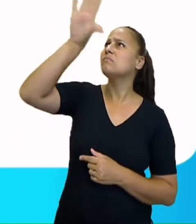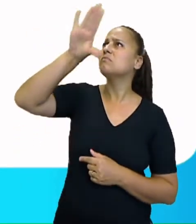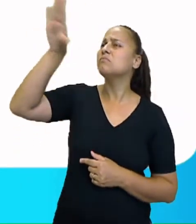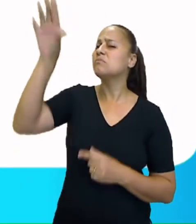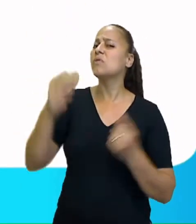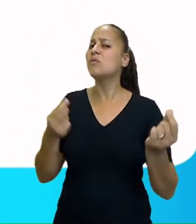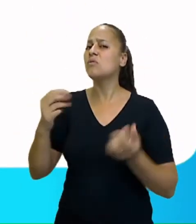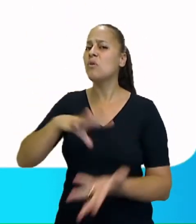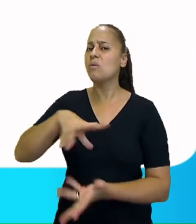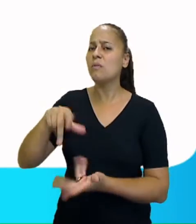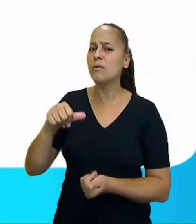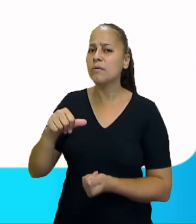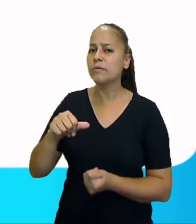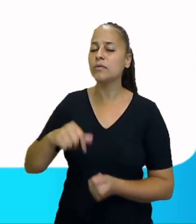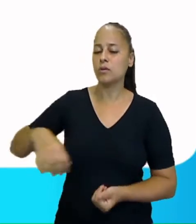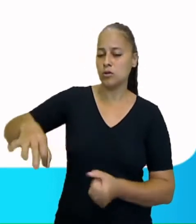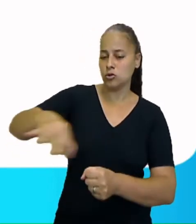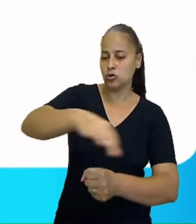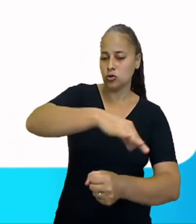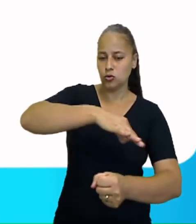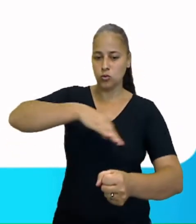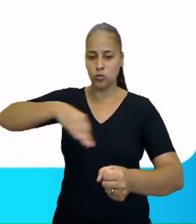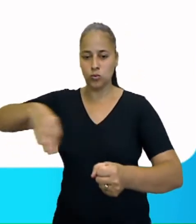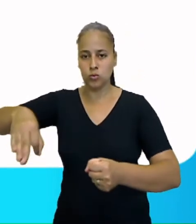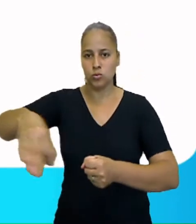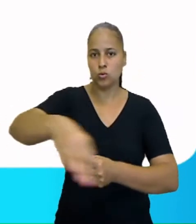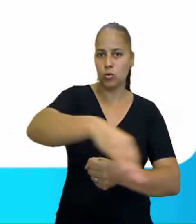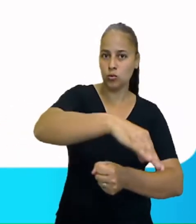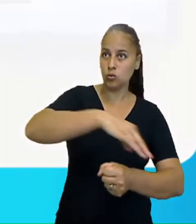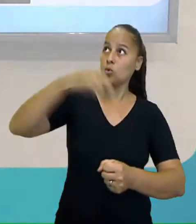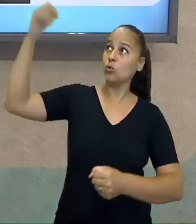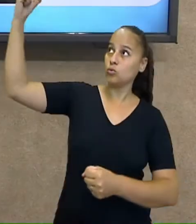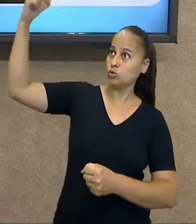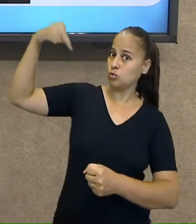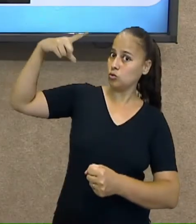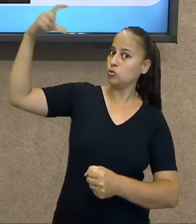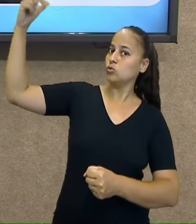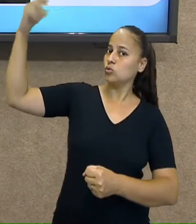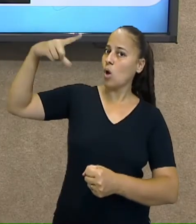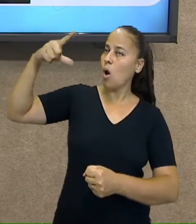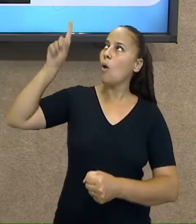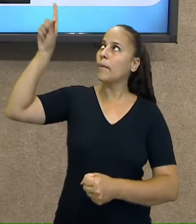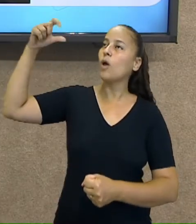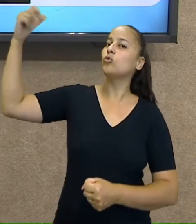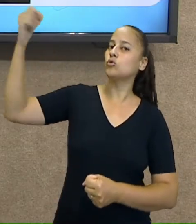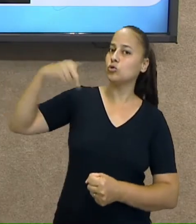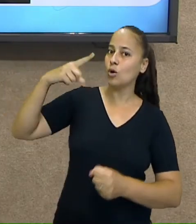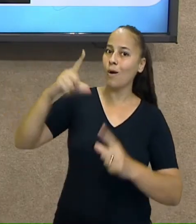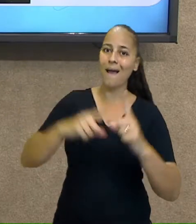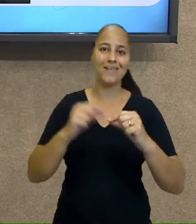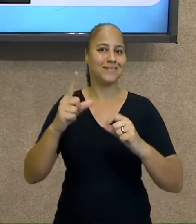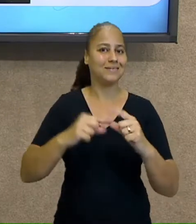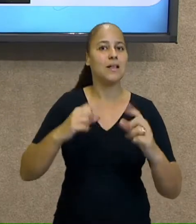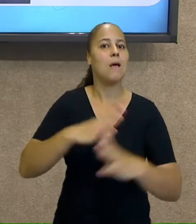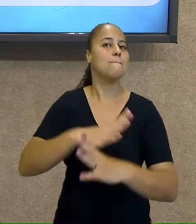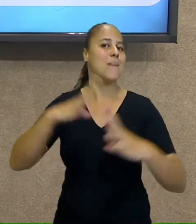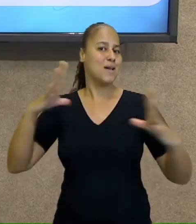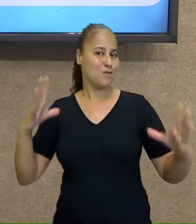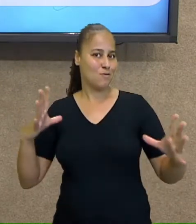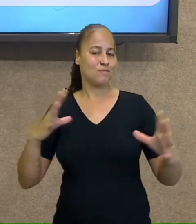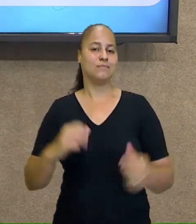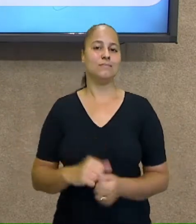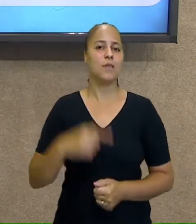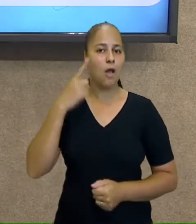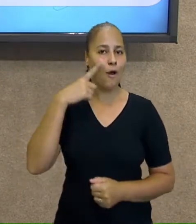Eles giram em torno do Sol, que é a estrela maior que sustenta tudo isso.